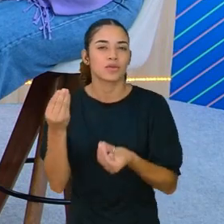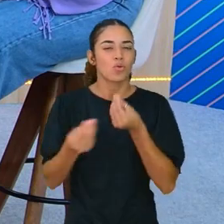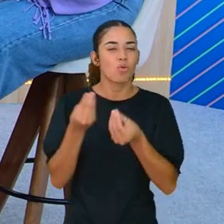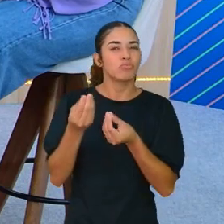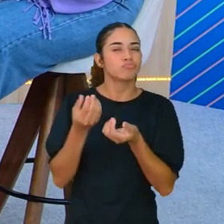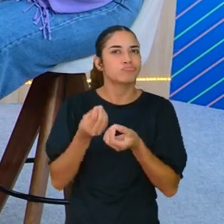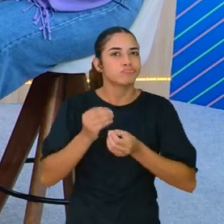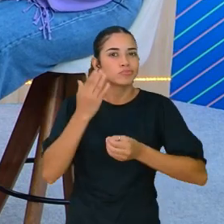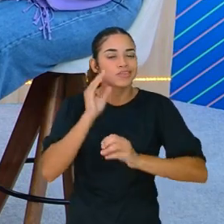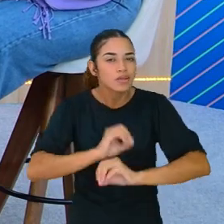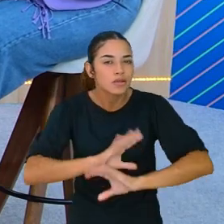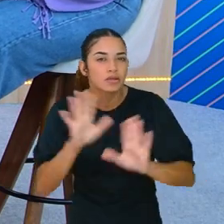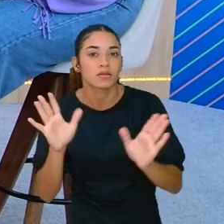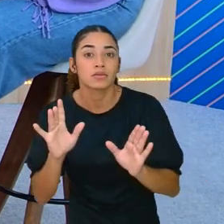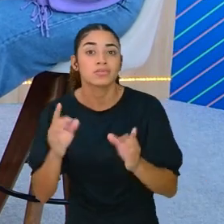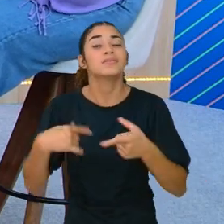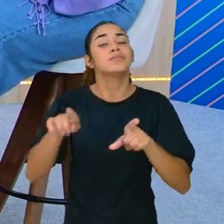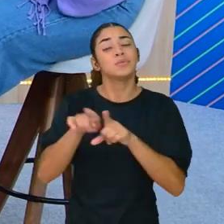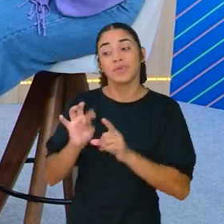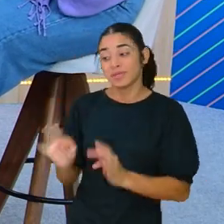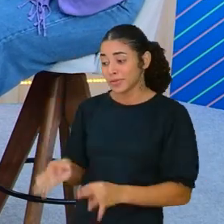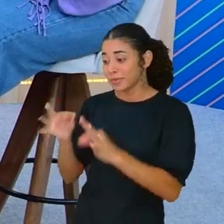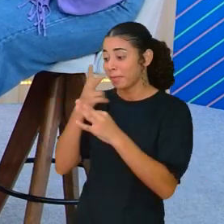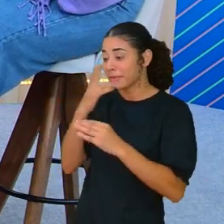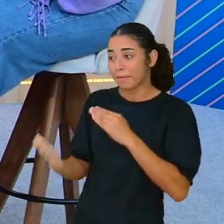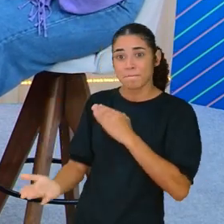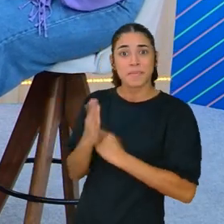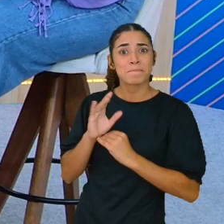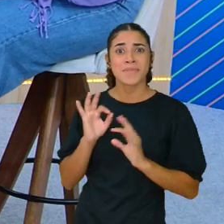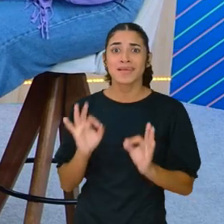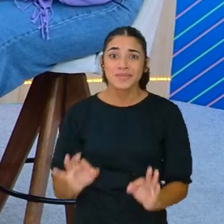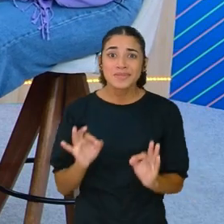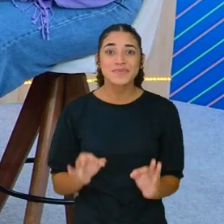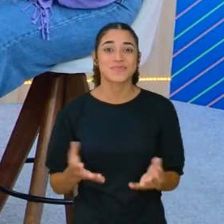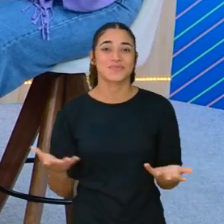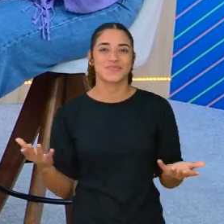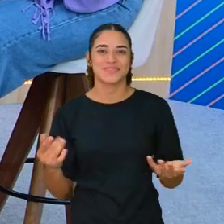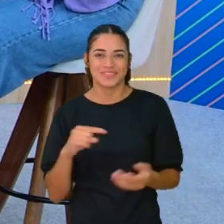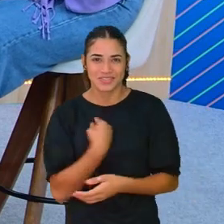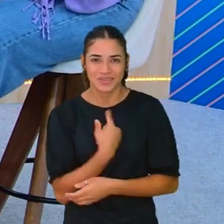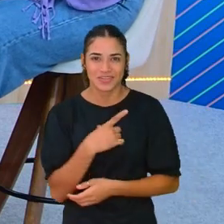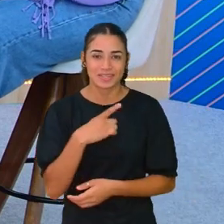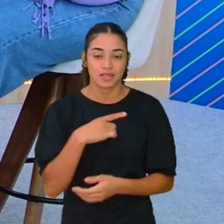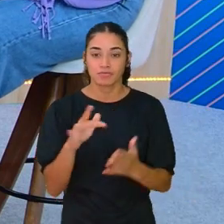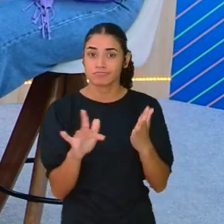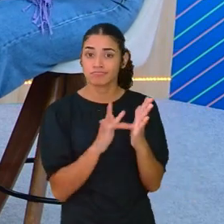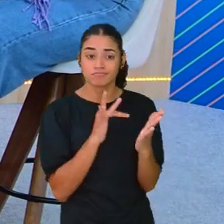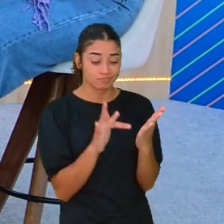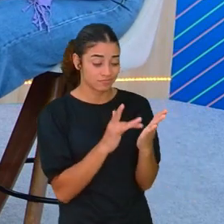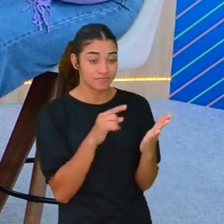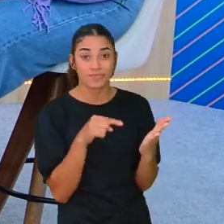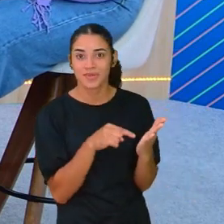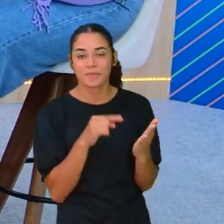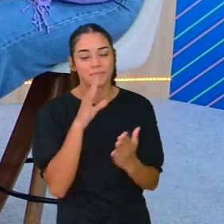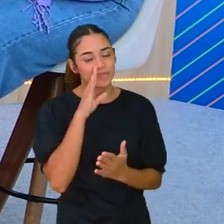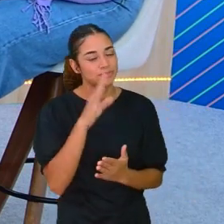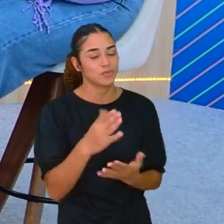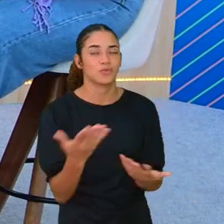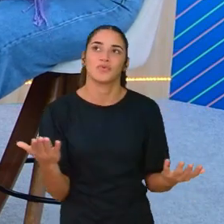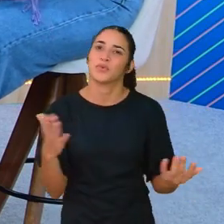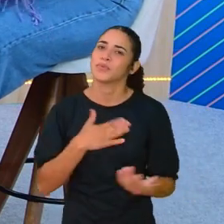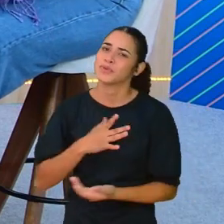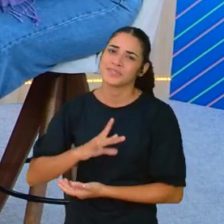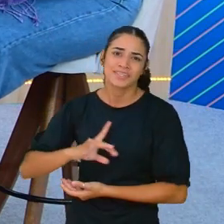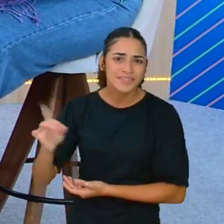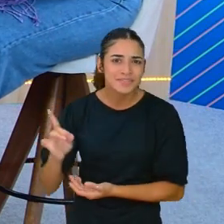Já. Inclusive, a tecnologia nos deu isso. A gente tem o tablet que, meu Deus,